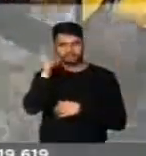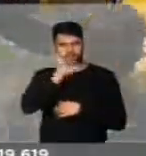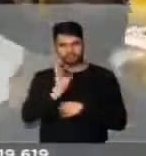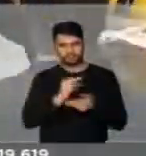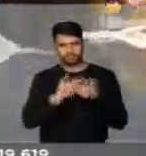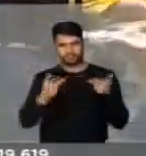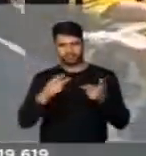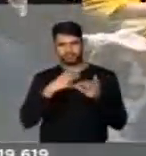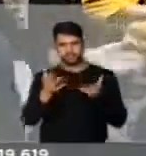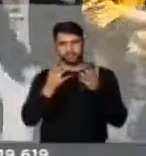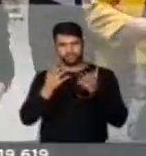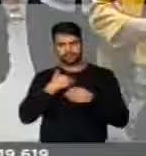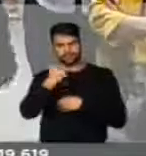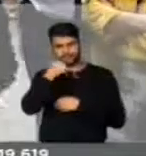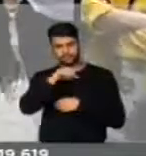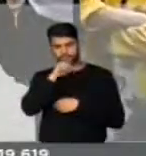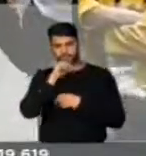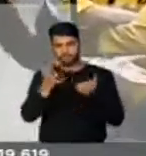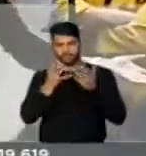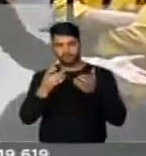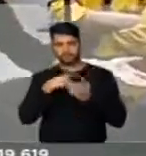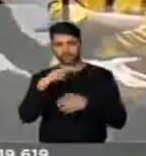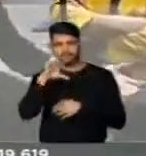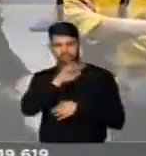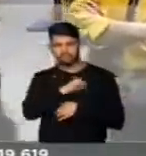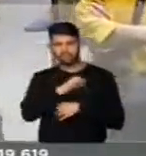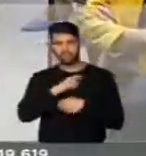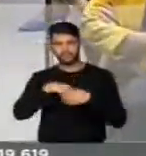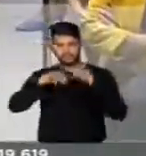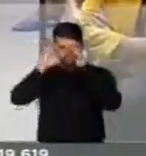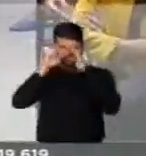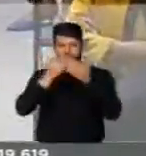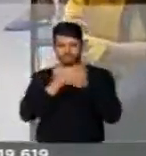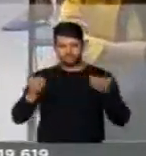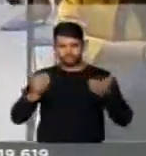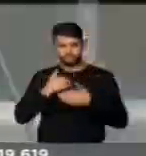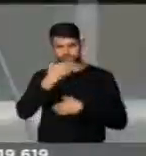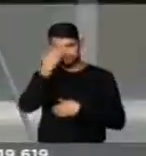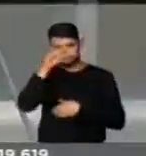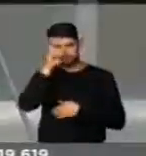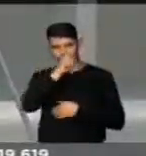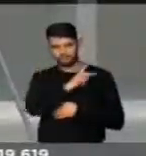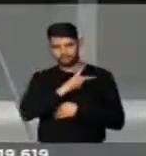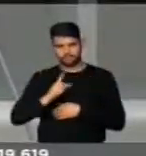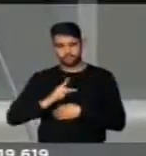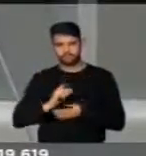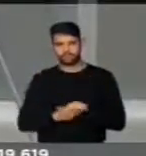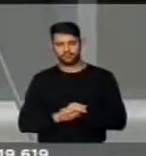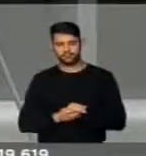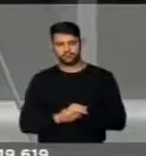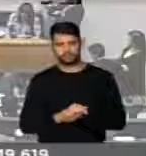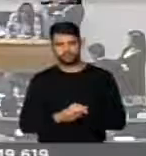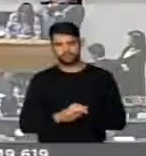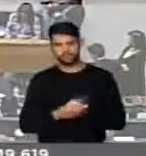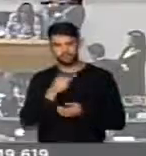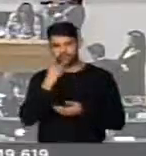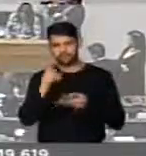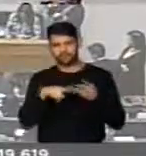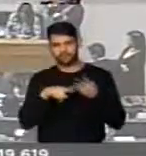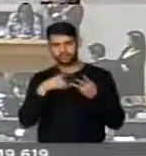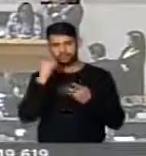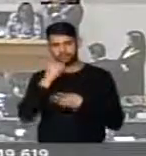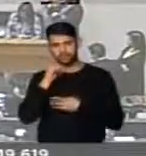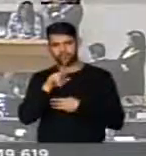Brasil, que querem ser mães, que querem ser amadas e respeitadas. Obrigado, senhor presidente. O nosso morador,